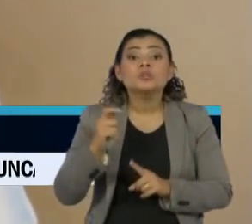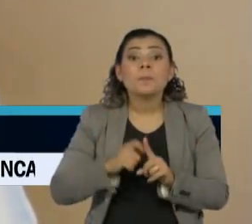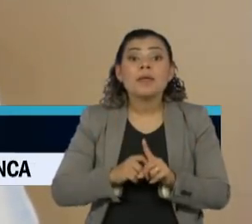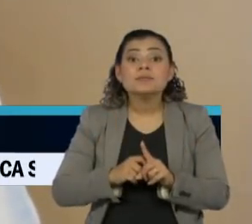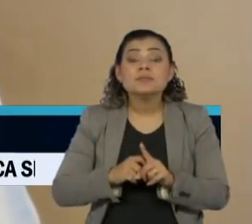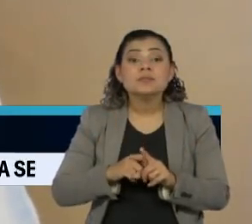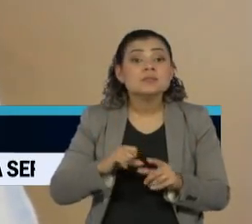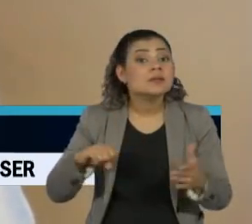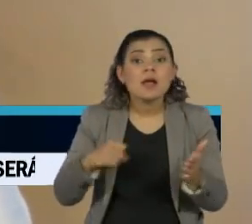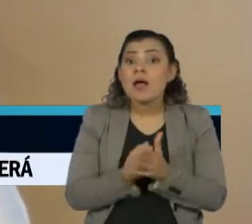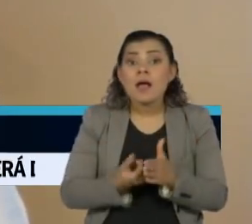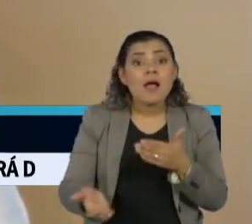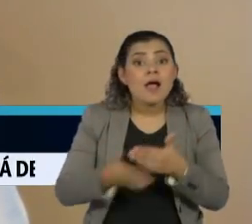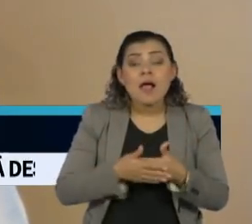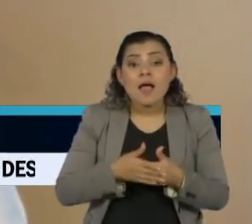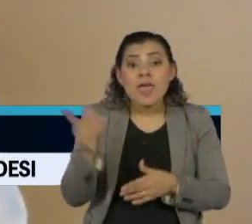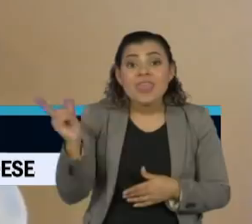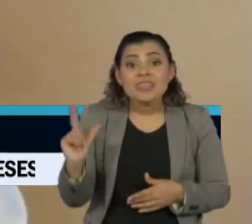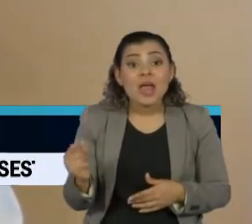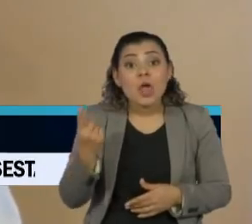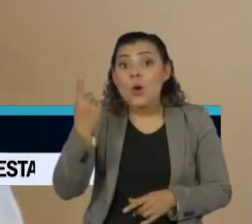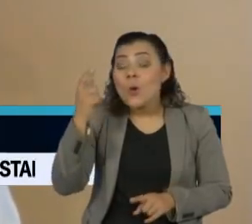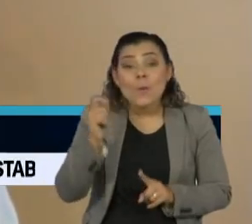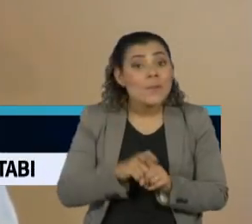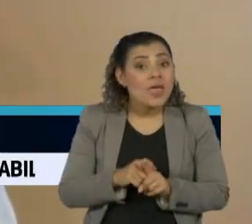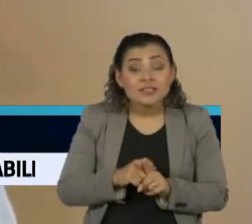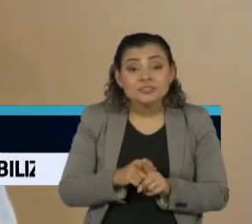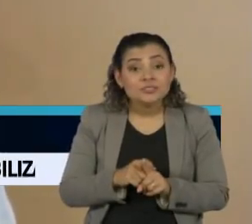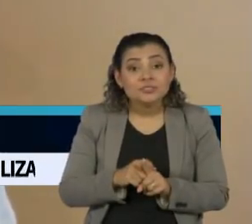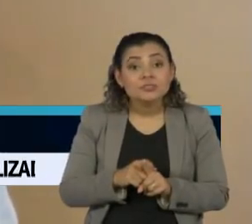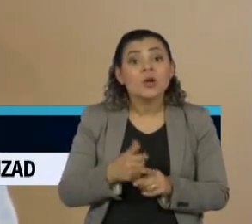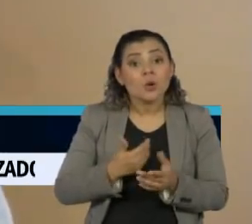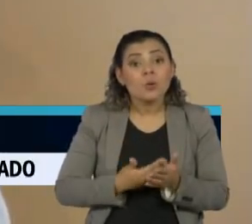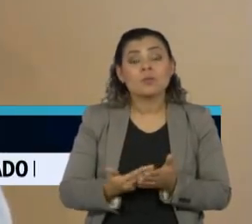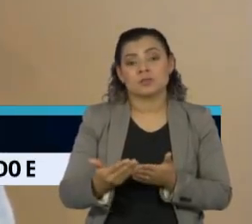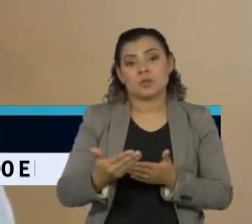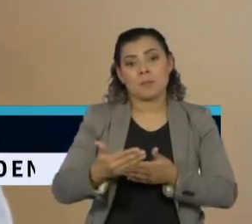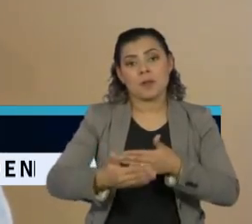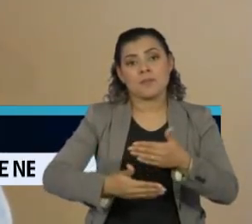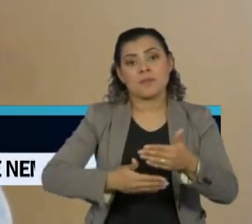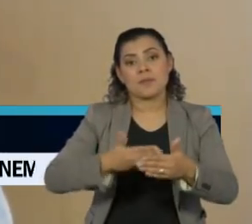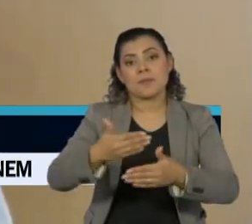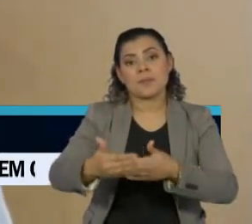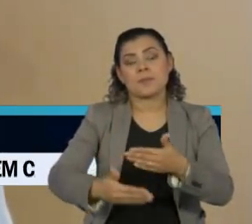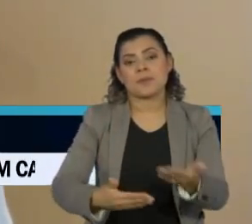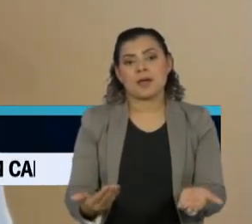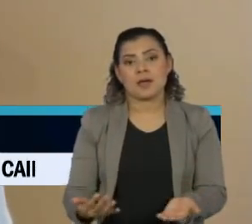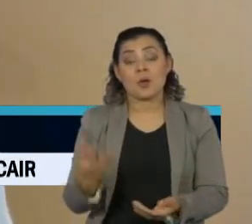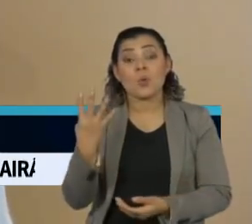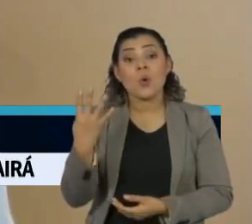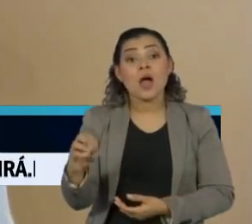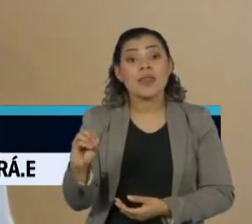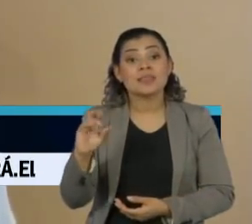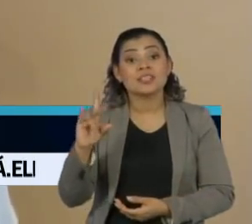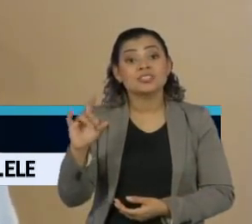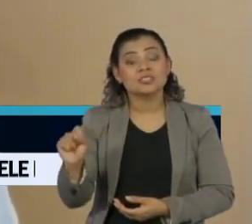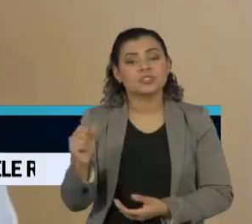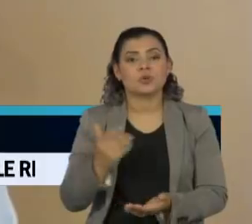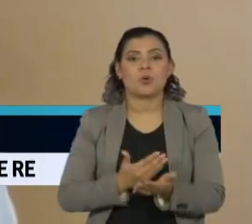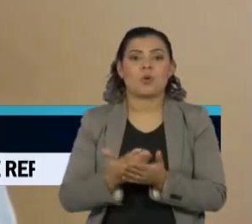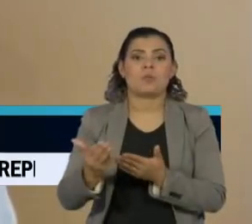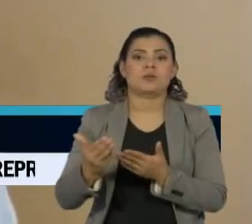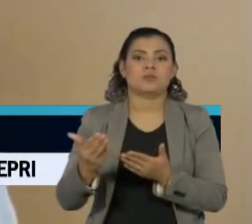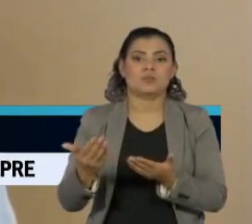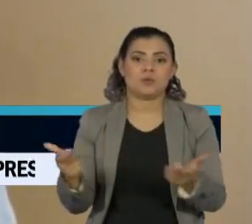Veja, Itália, só depois de um mês o processo começou a estabilizar, só de mais depois de 40 dias que começou a